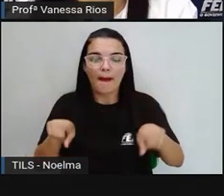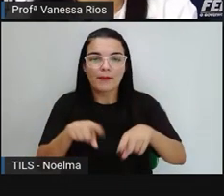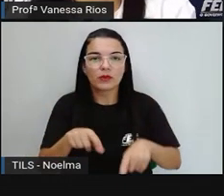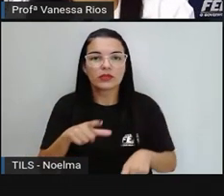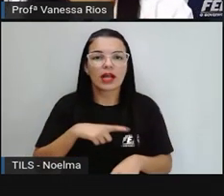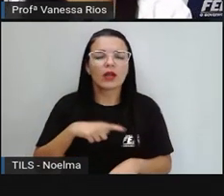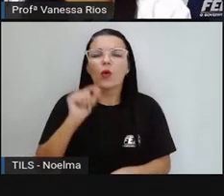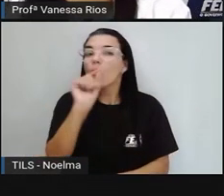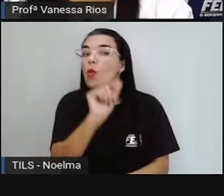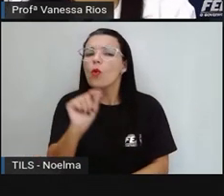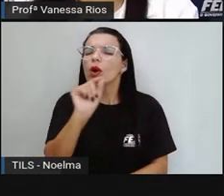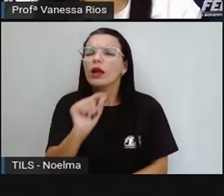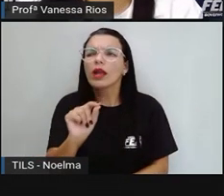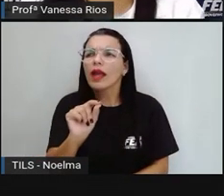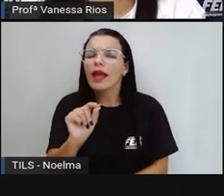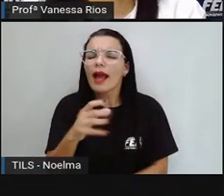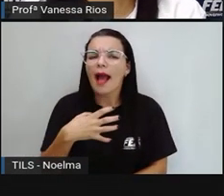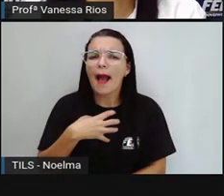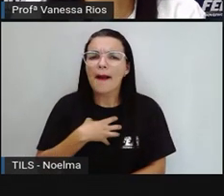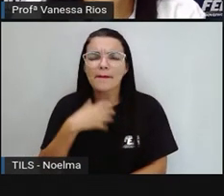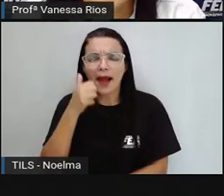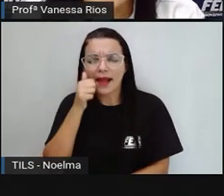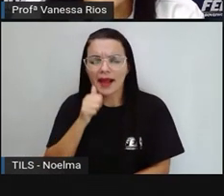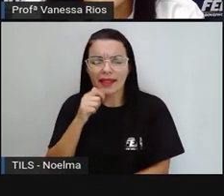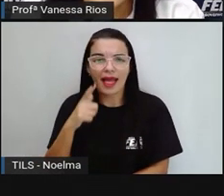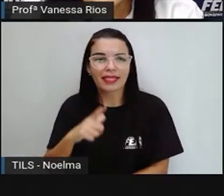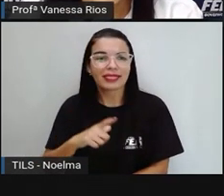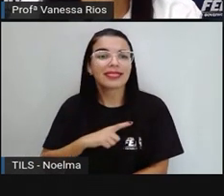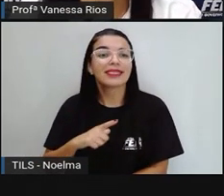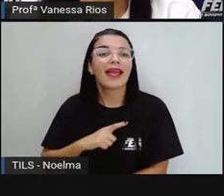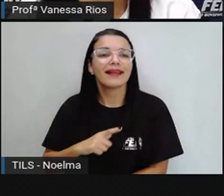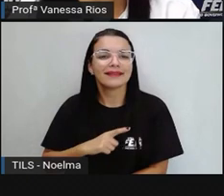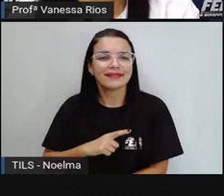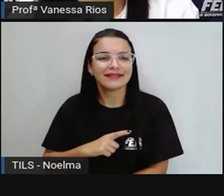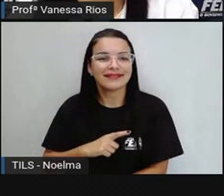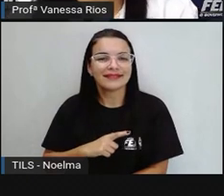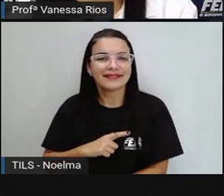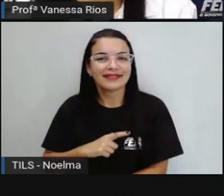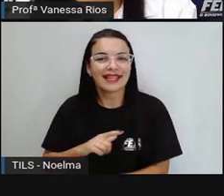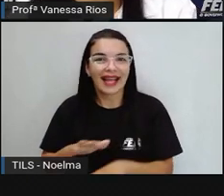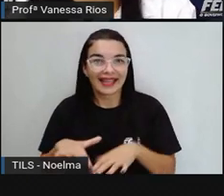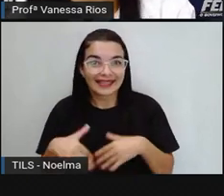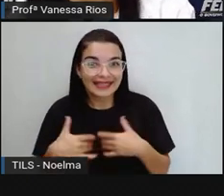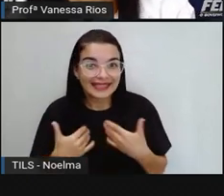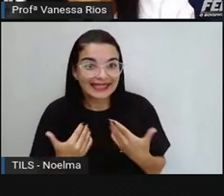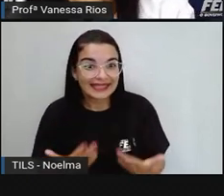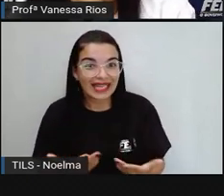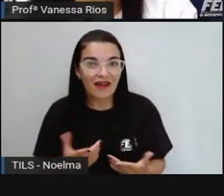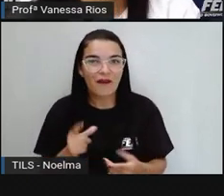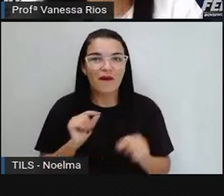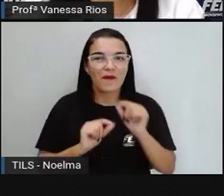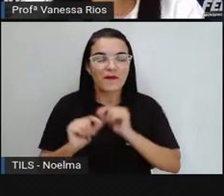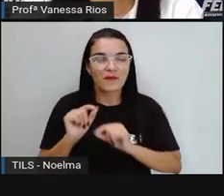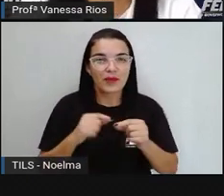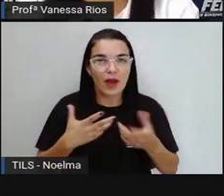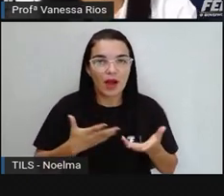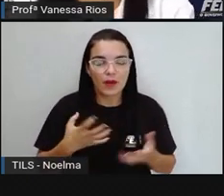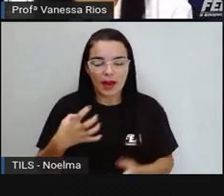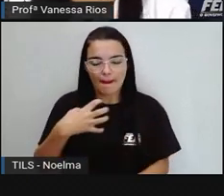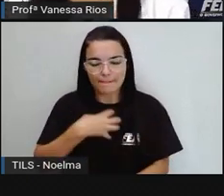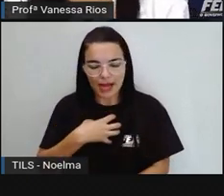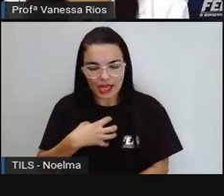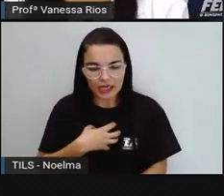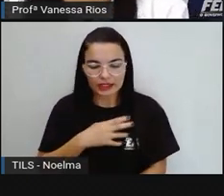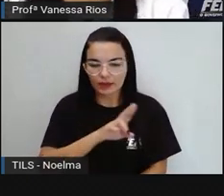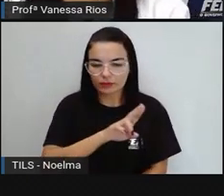assim, o que é que a baiana tem? E a Pró estendeu essa palavra baiana para falar de todos